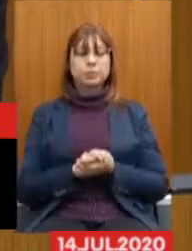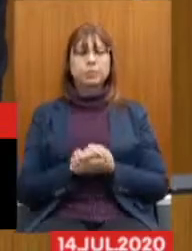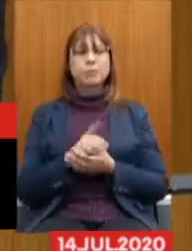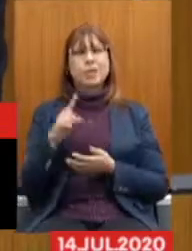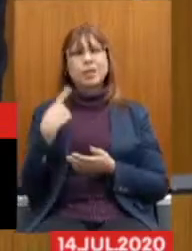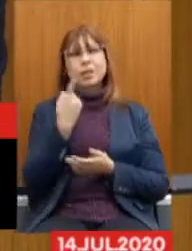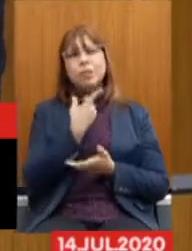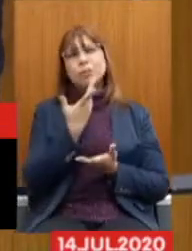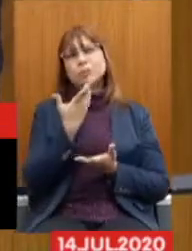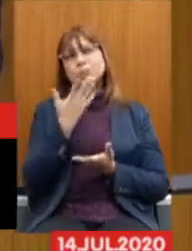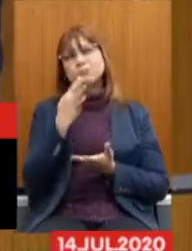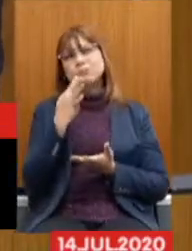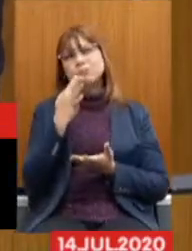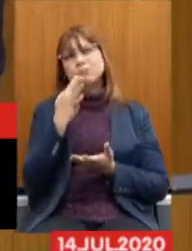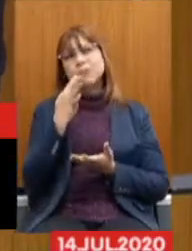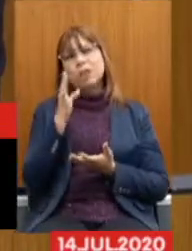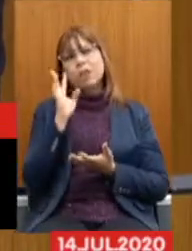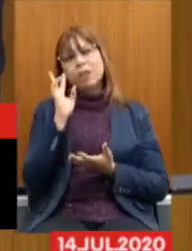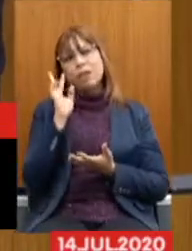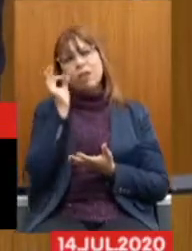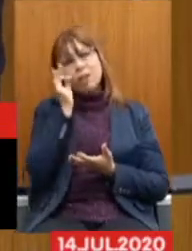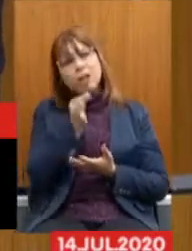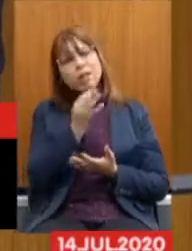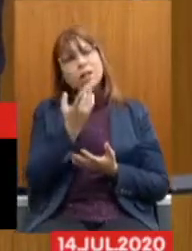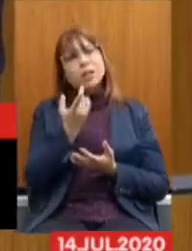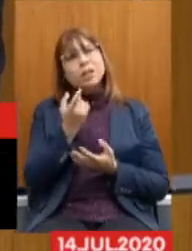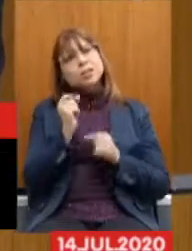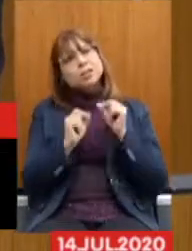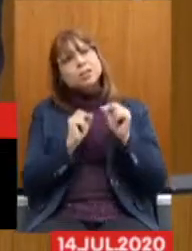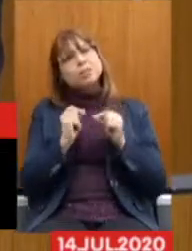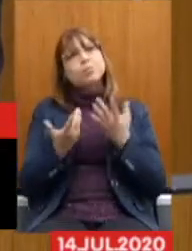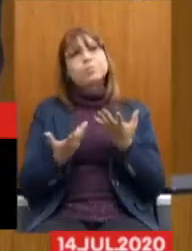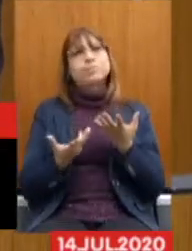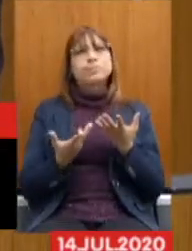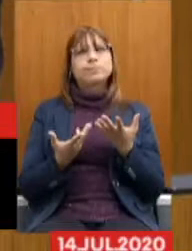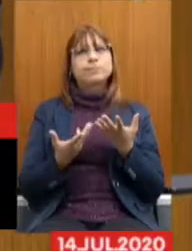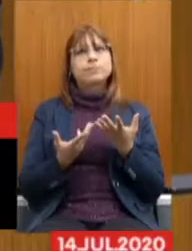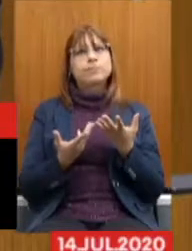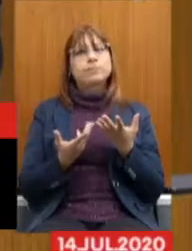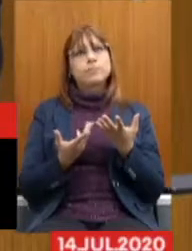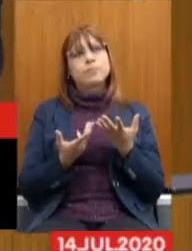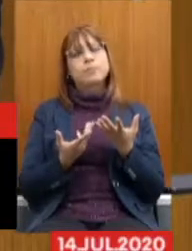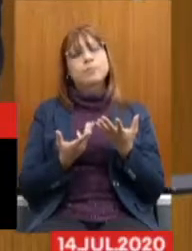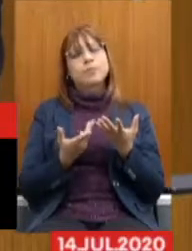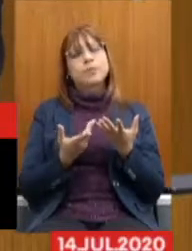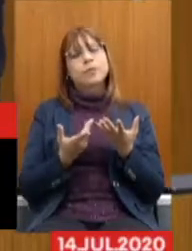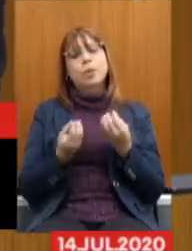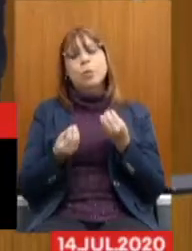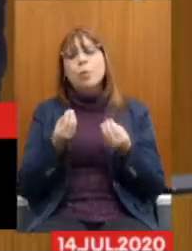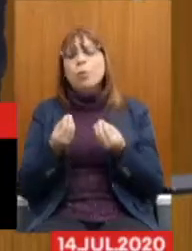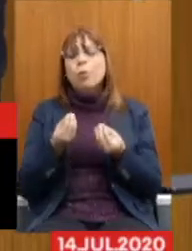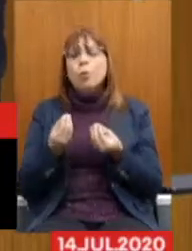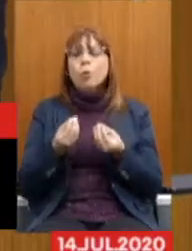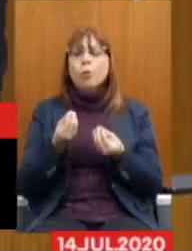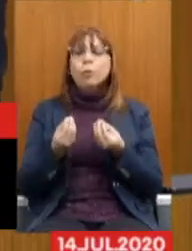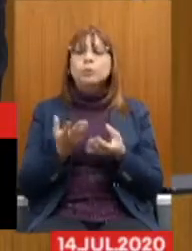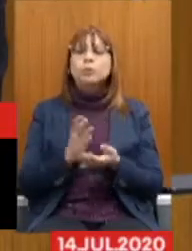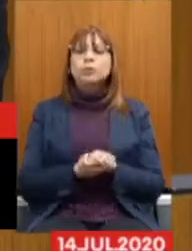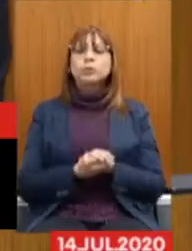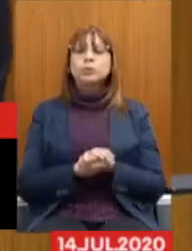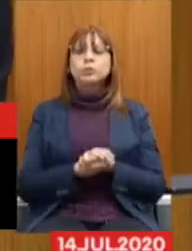primeiramente, diz respeito à questão da forma de